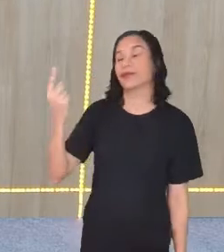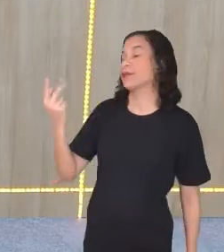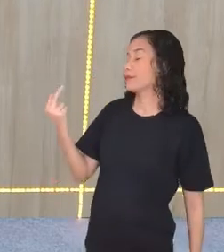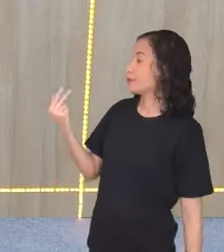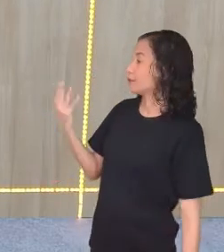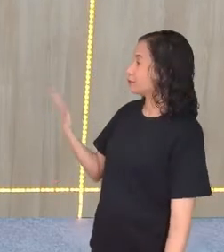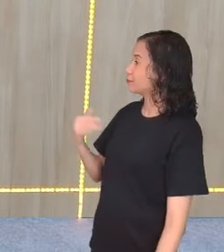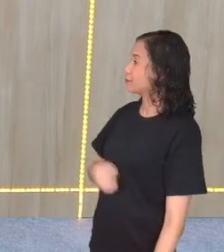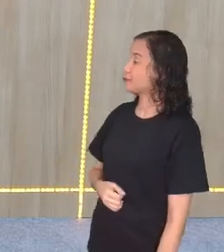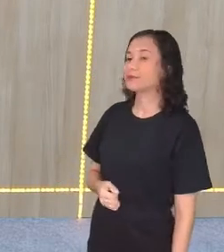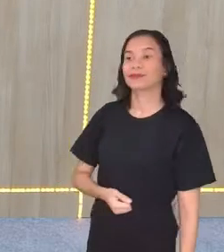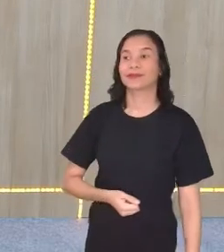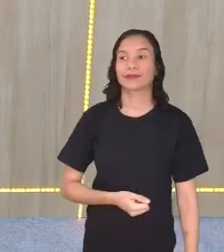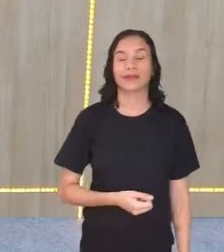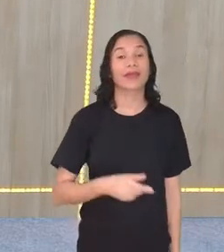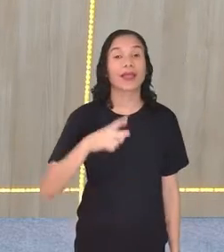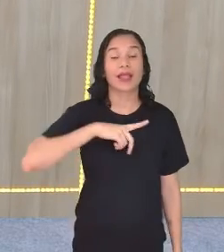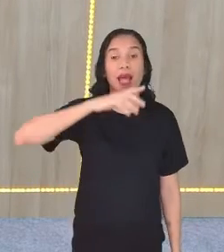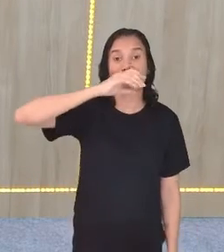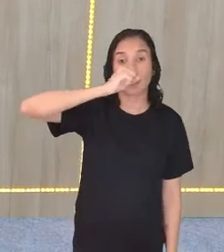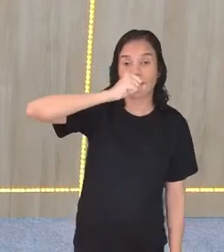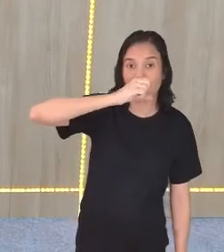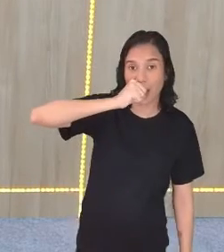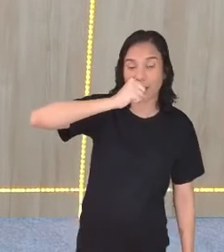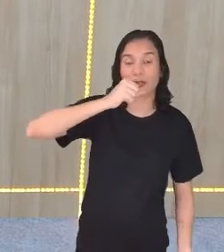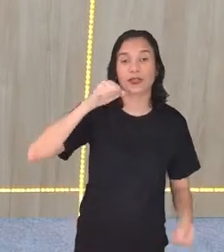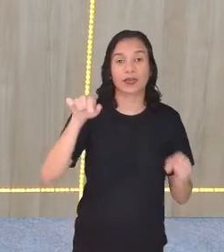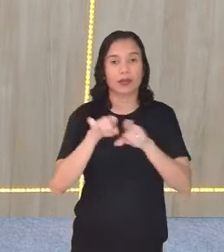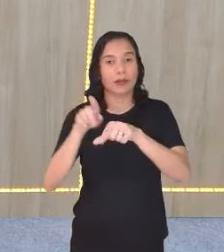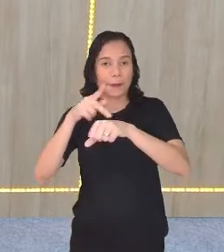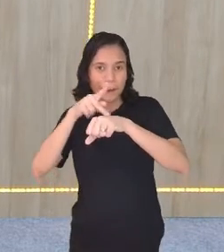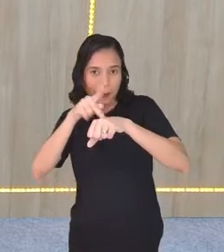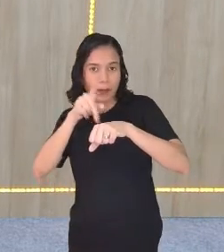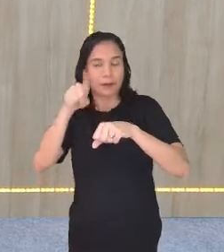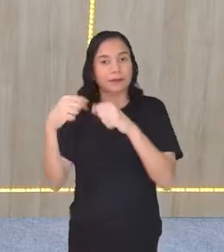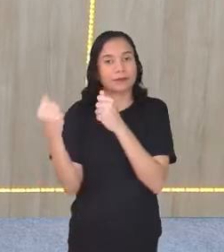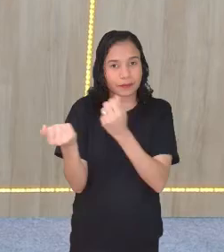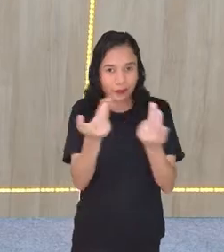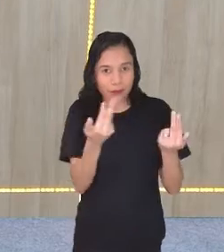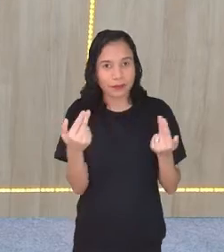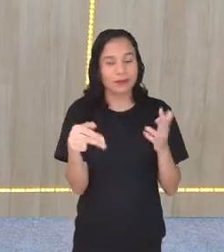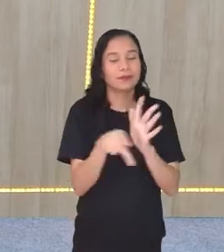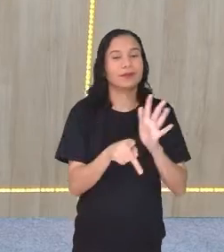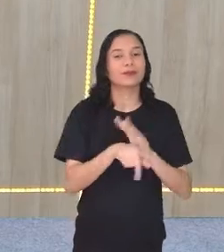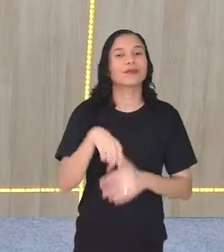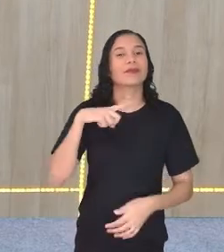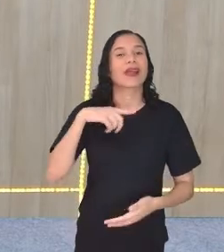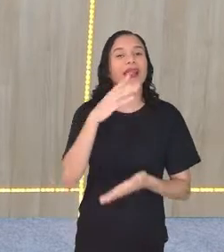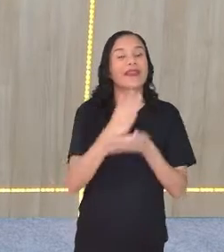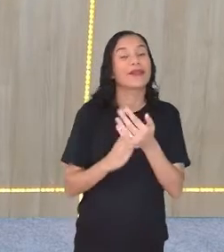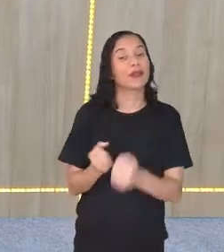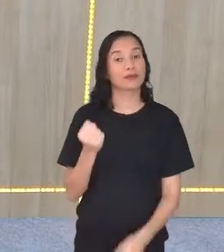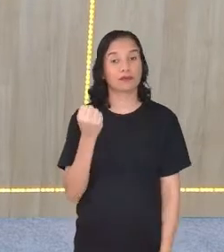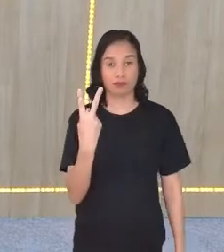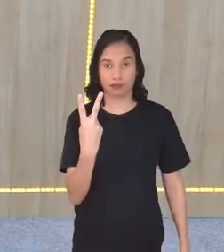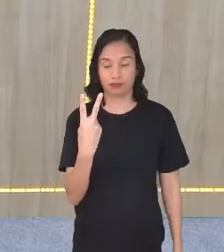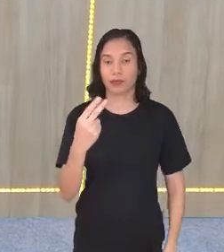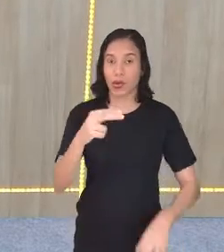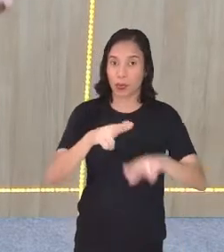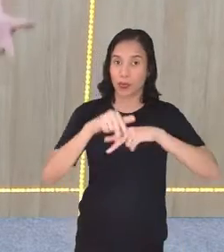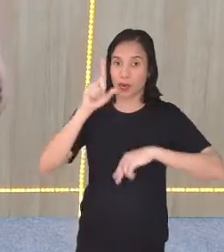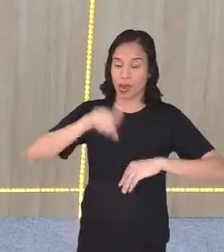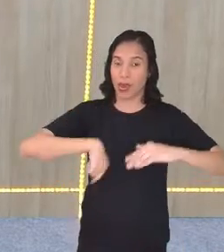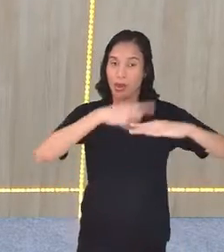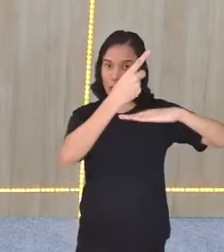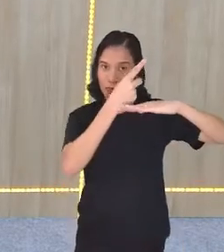Exato. Duas partes. A parte laranjinha e a parte preta. Então, eu tenho... Está dividido em dois. Por isso